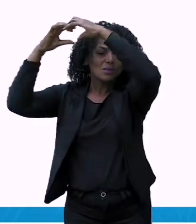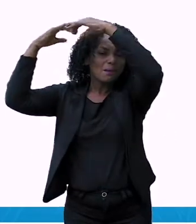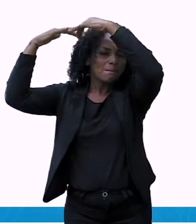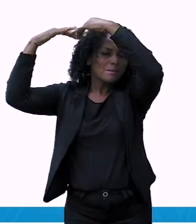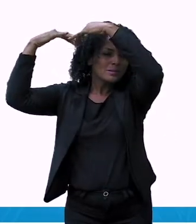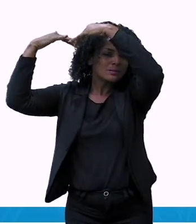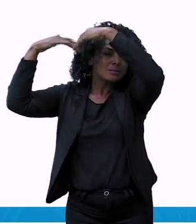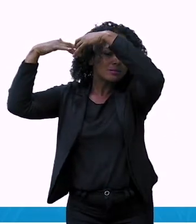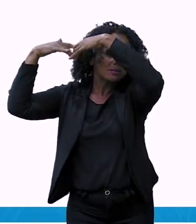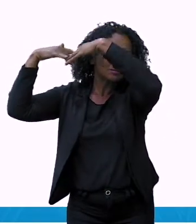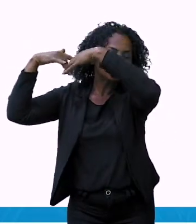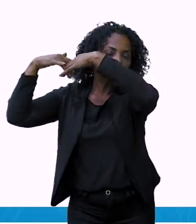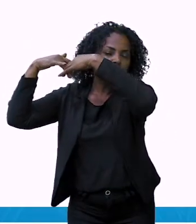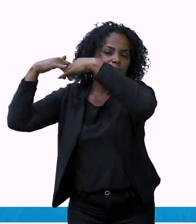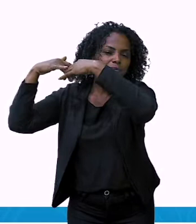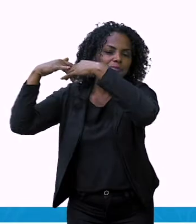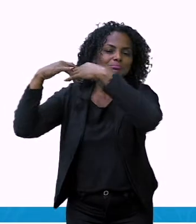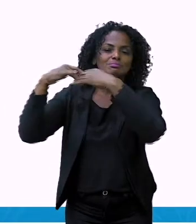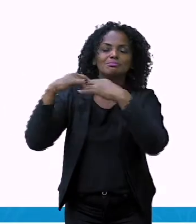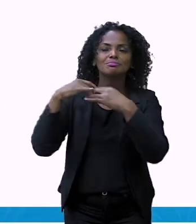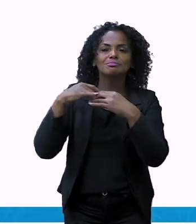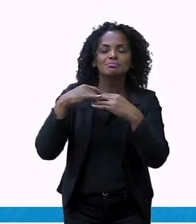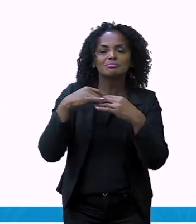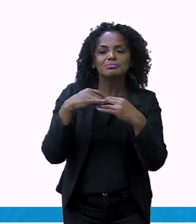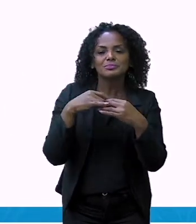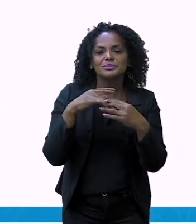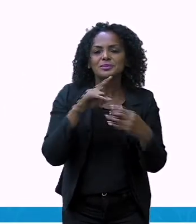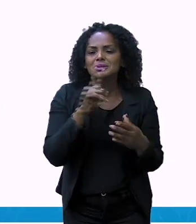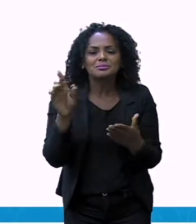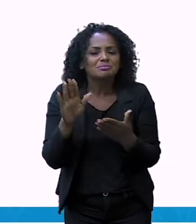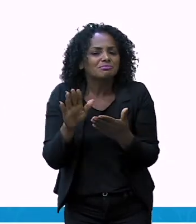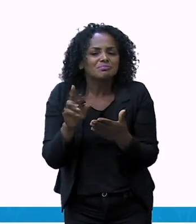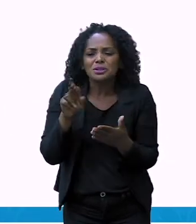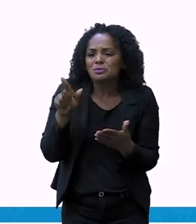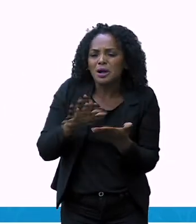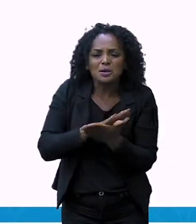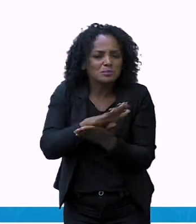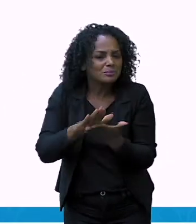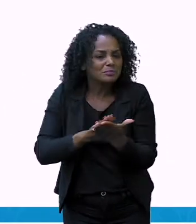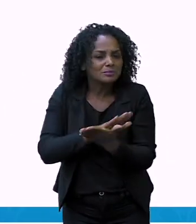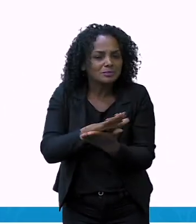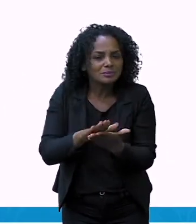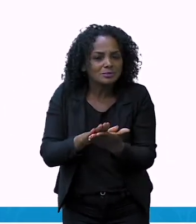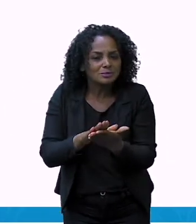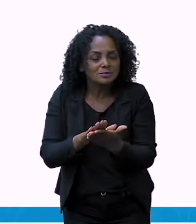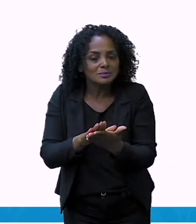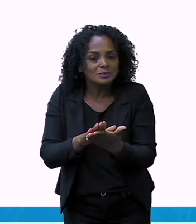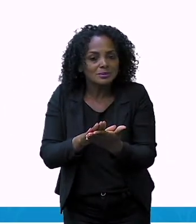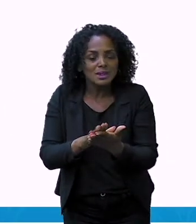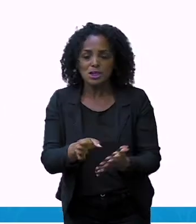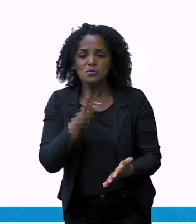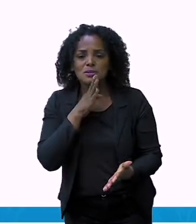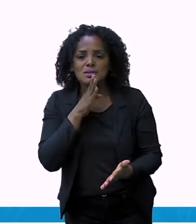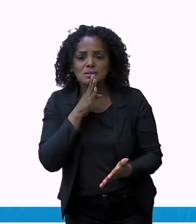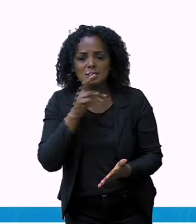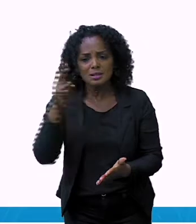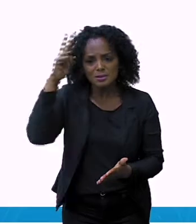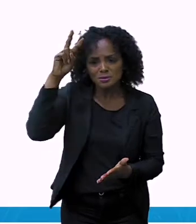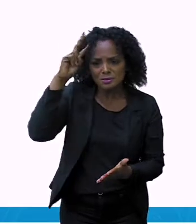dia, nada foi igual. Querem conhecer o resto da história?